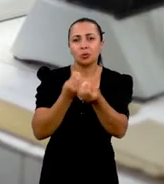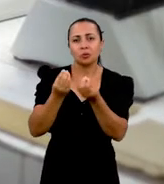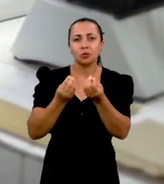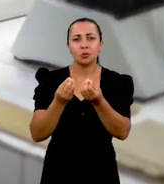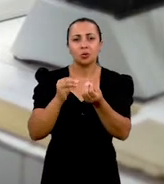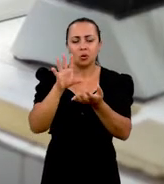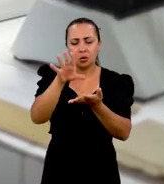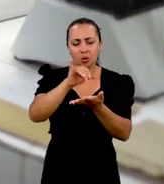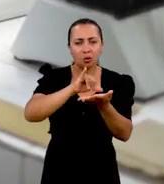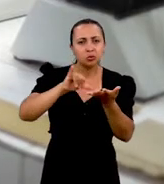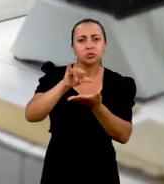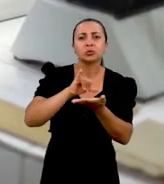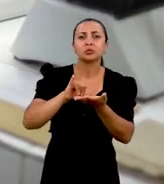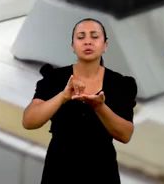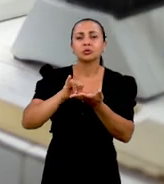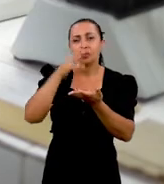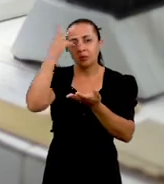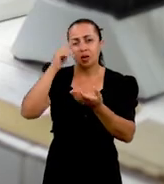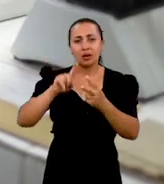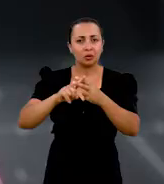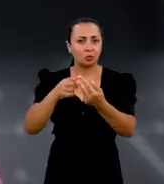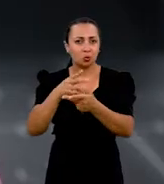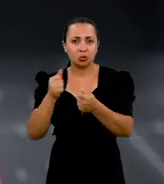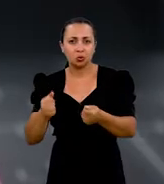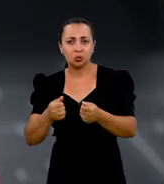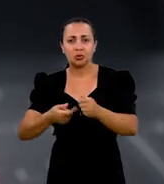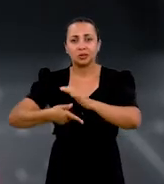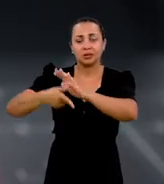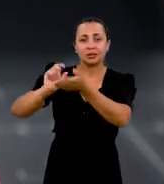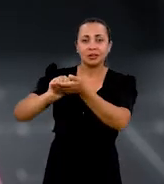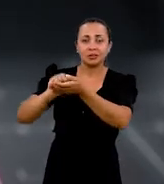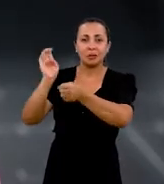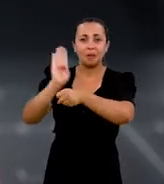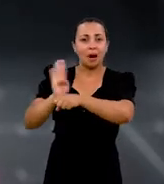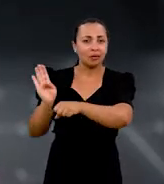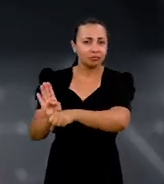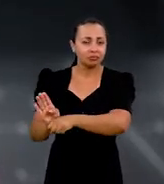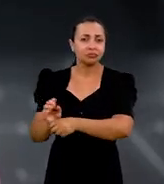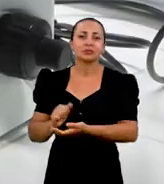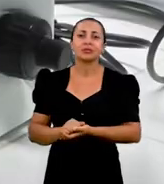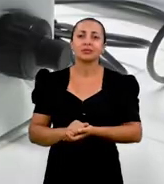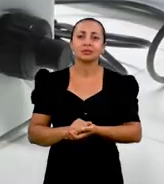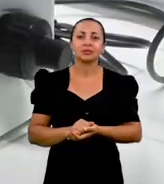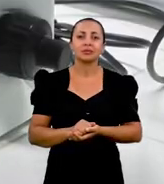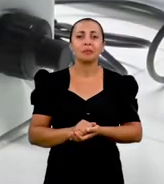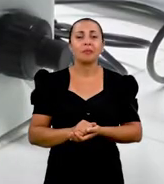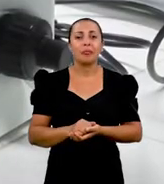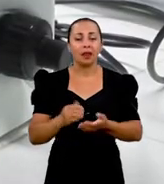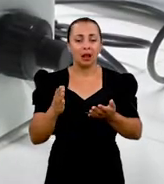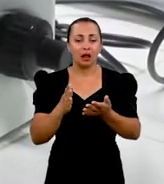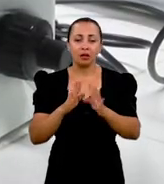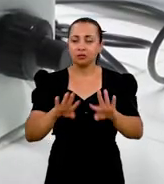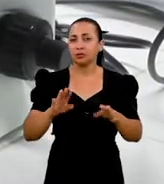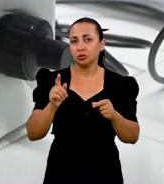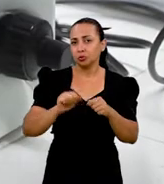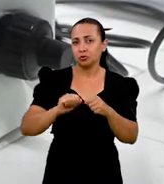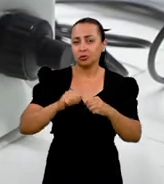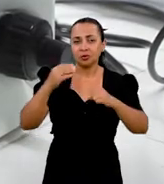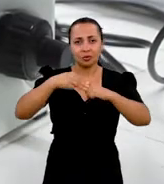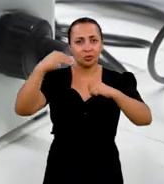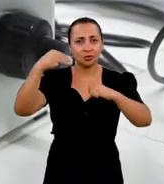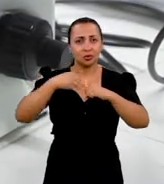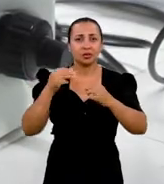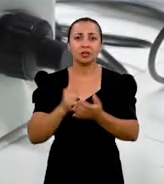como extrato para produtos antibacterianos, etc. Embora eu faça o